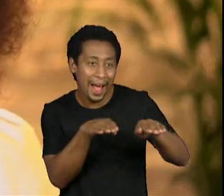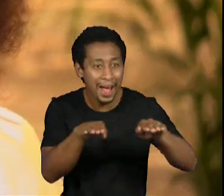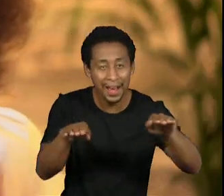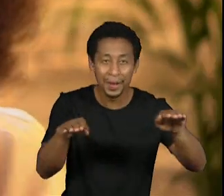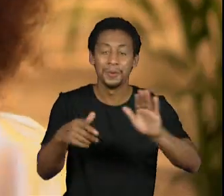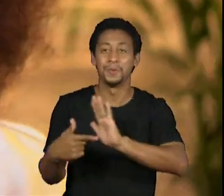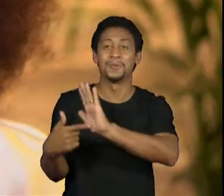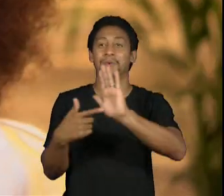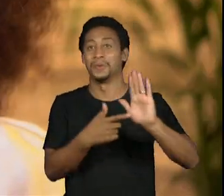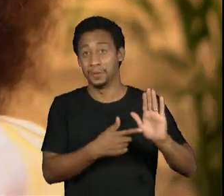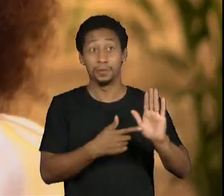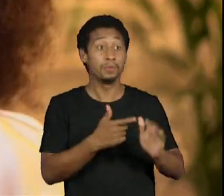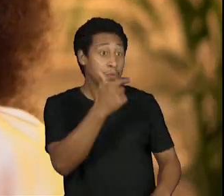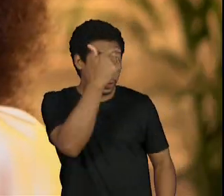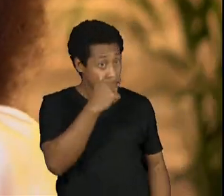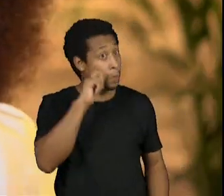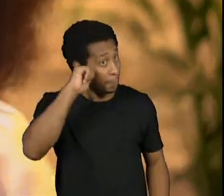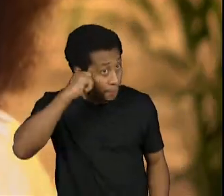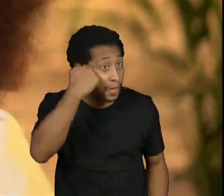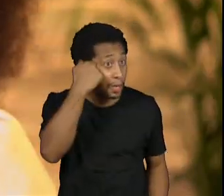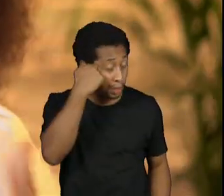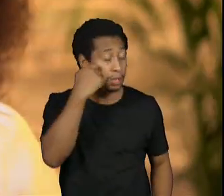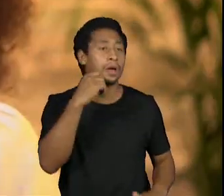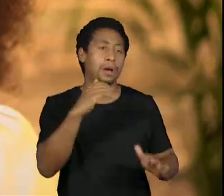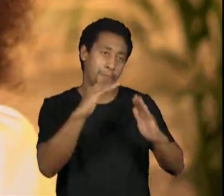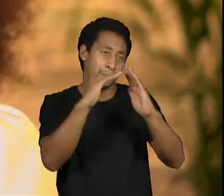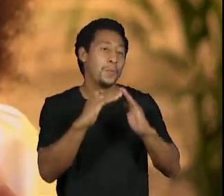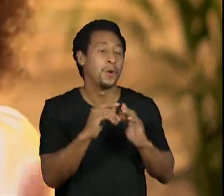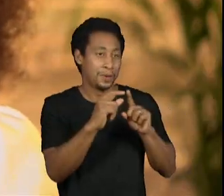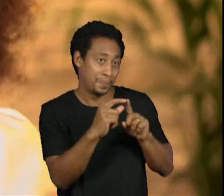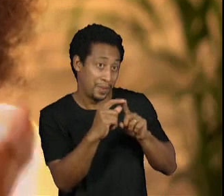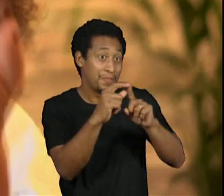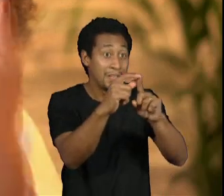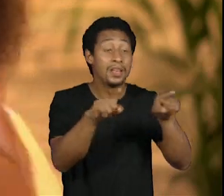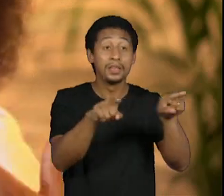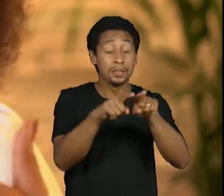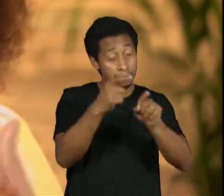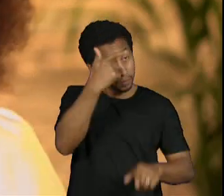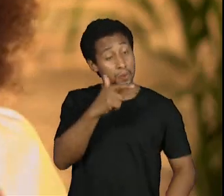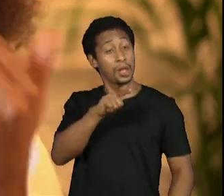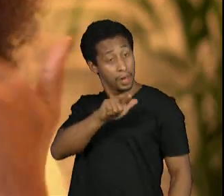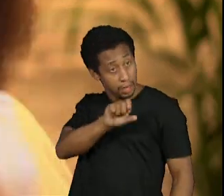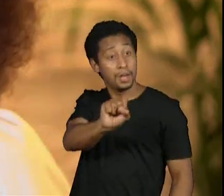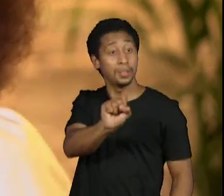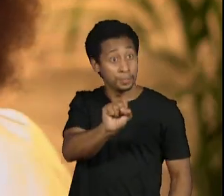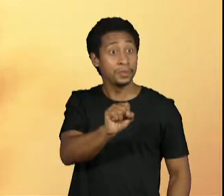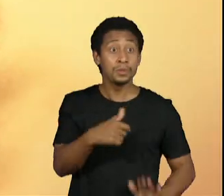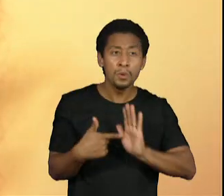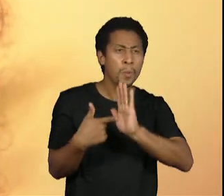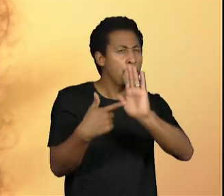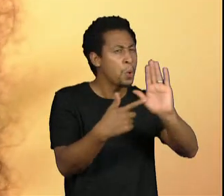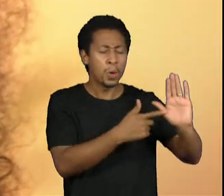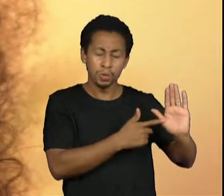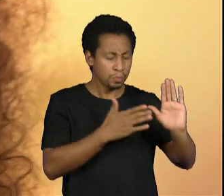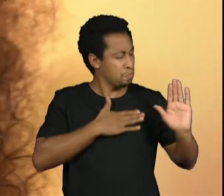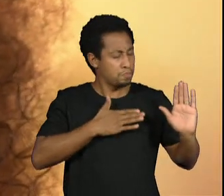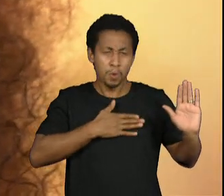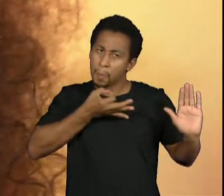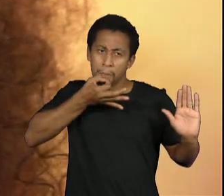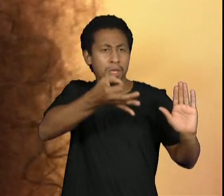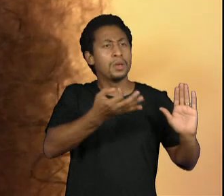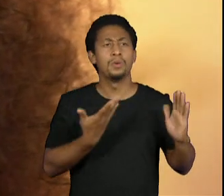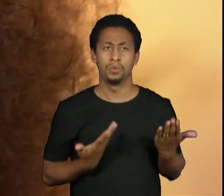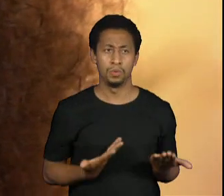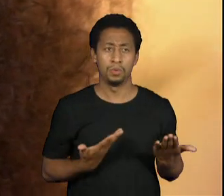preta, periférica, uma mulher lésbica, e eu falo sobre mim, a partir de mim. Não vem um olhar